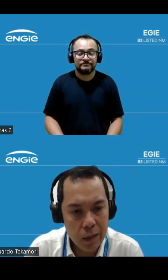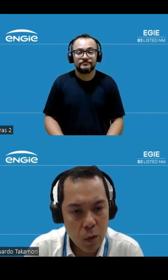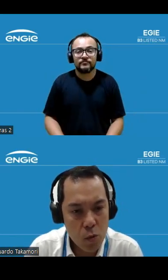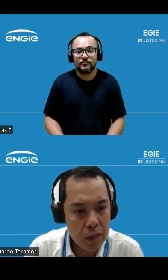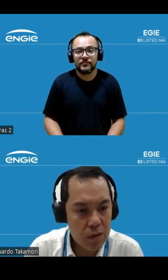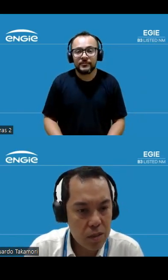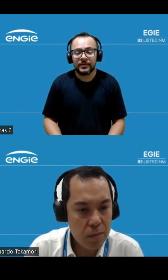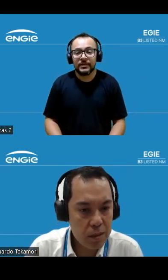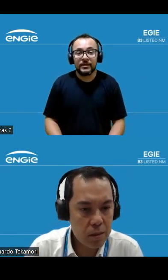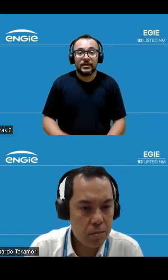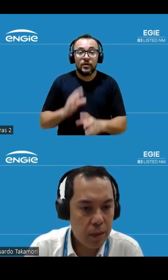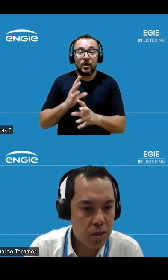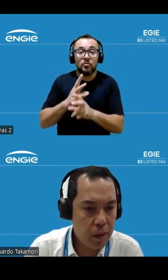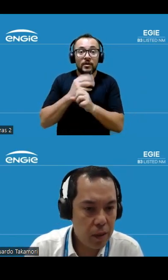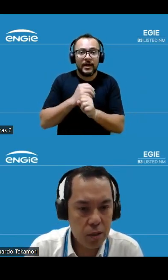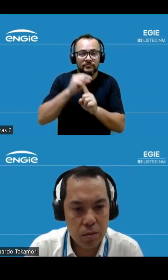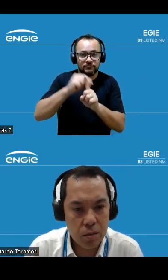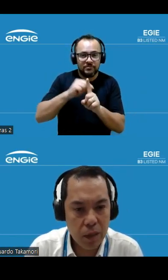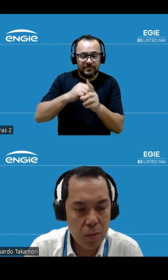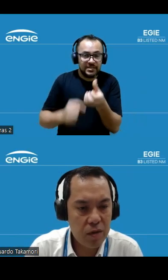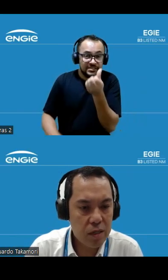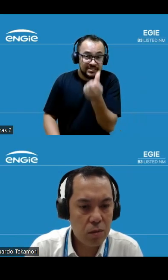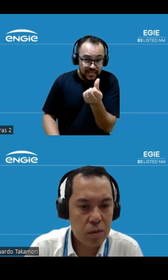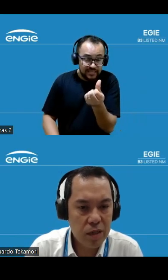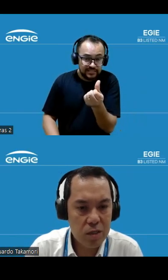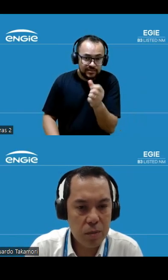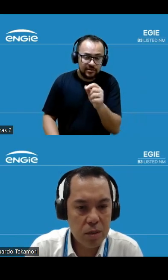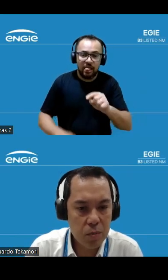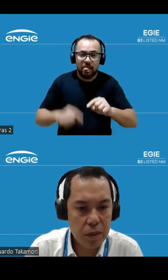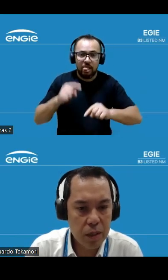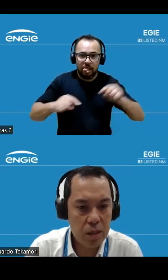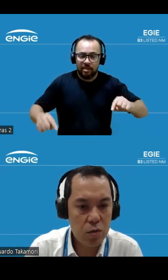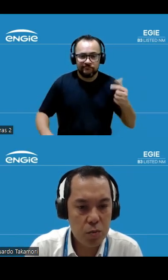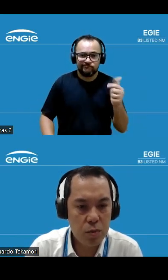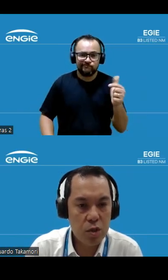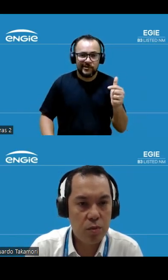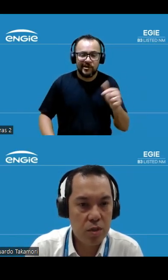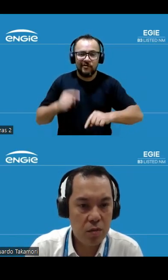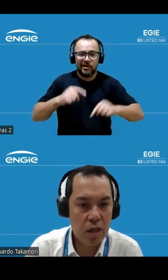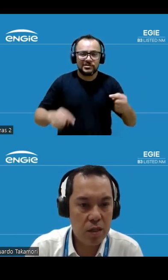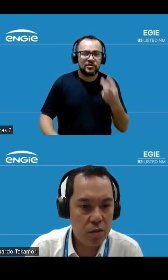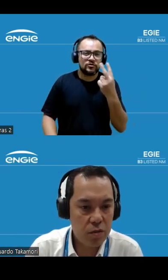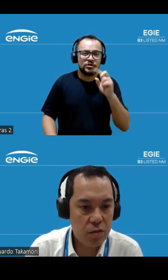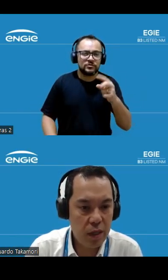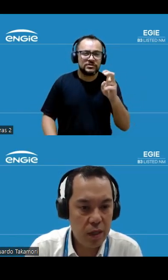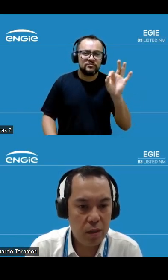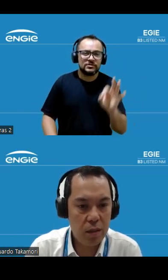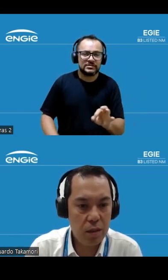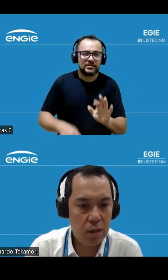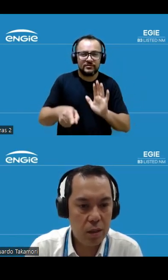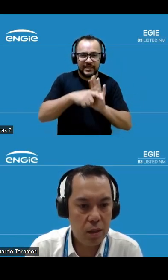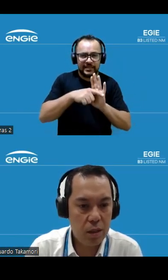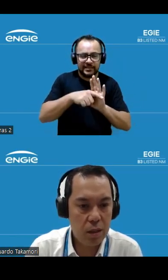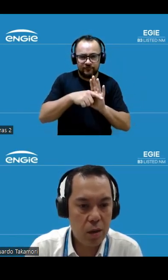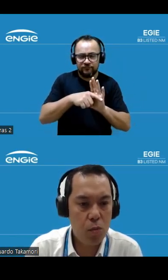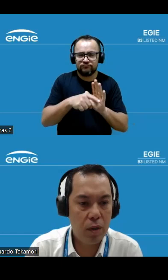E o acumulado de seis meses, praticamente nenhuma variação, uma variação bastante pequena de 2,5% negativos entre